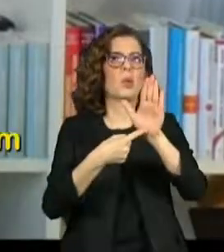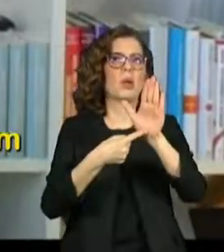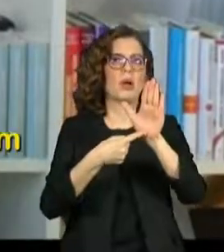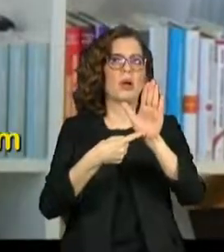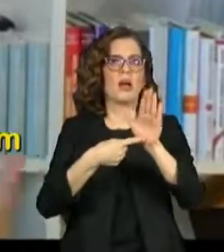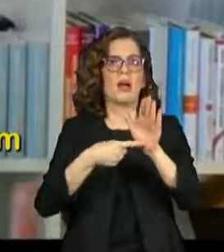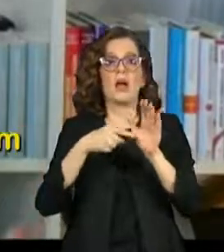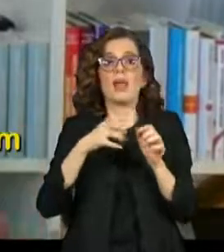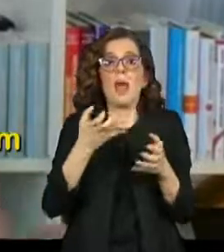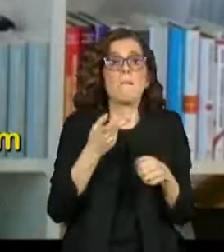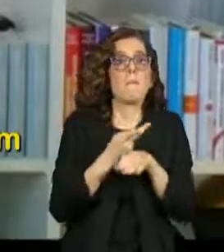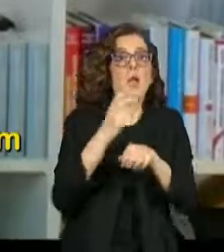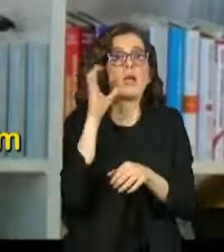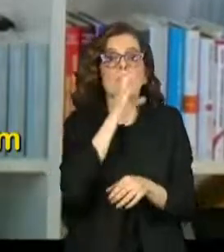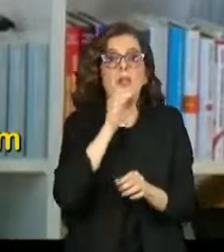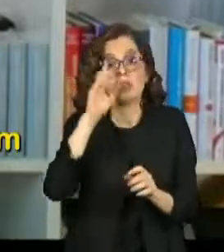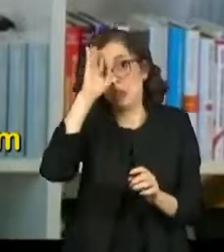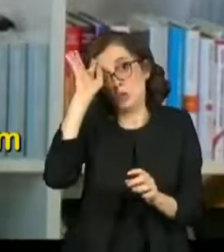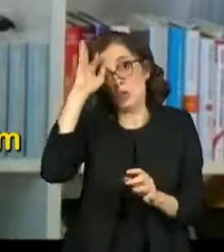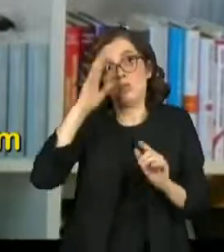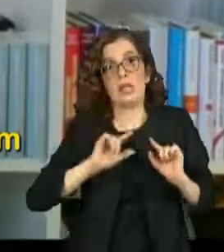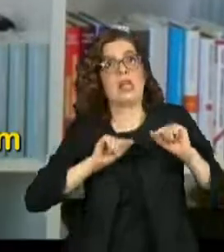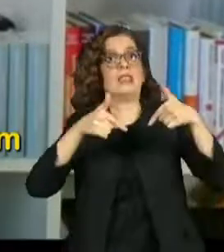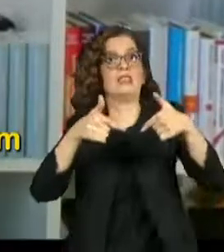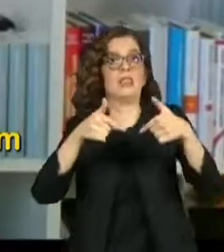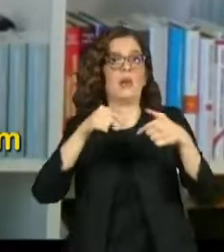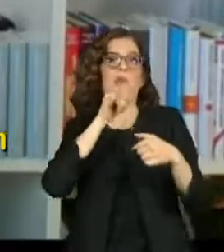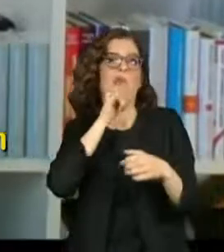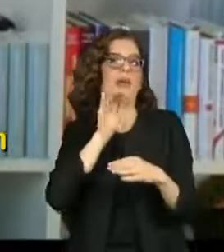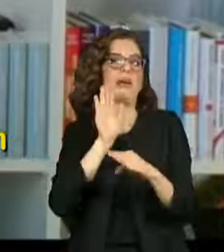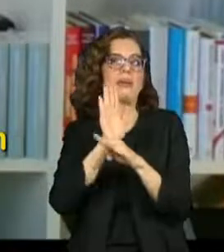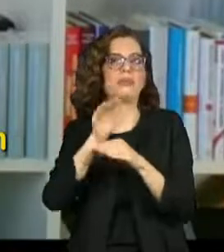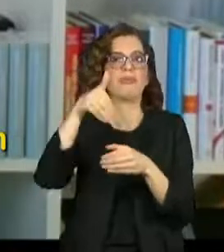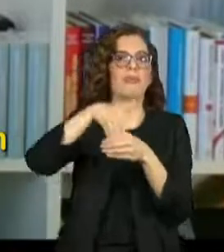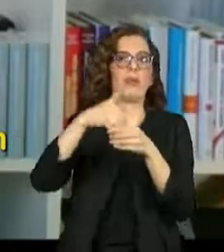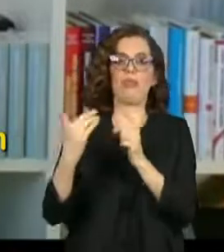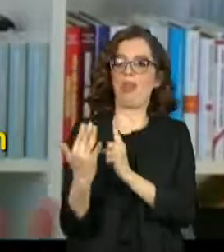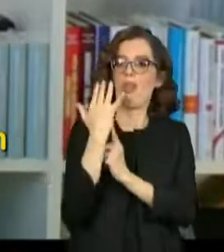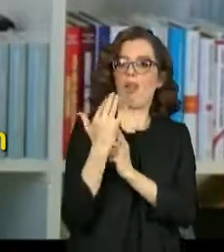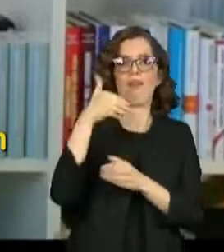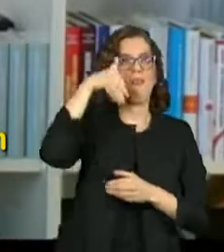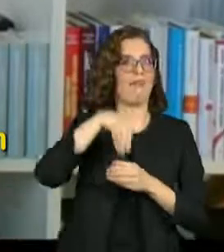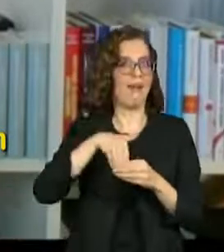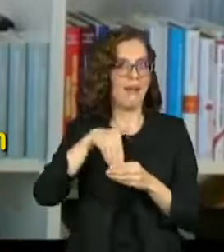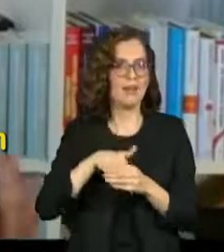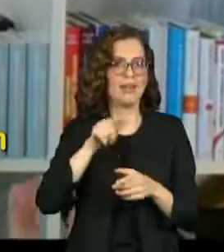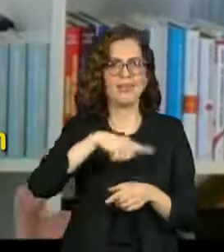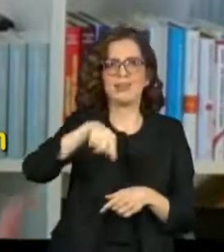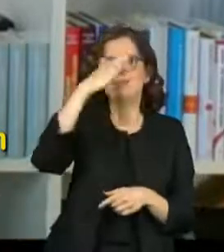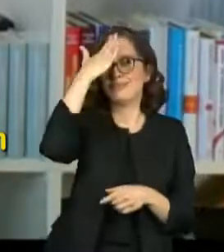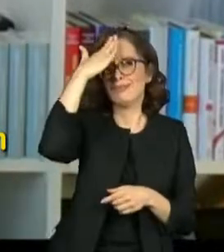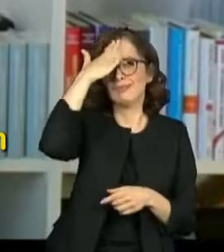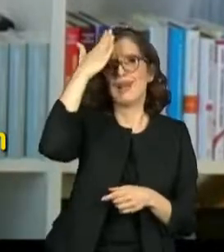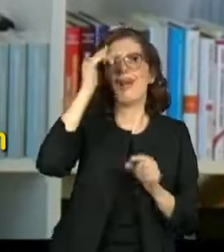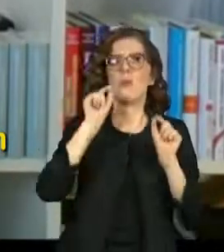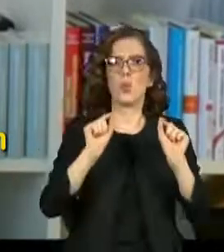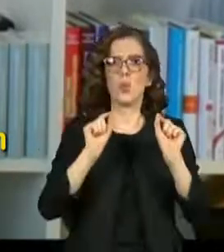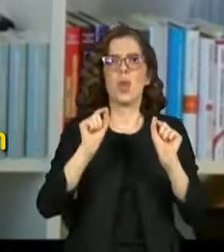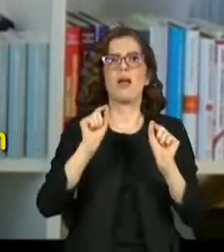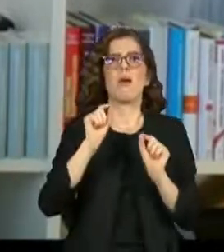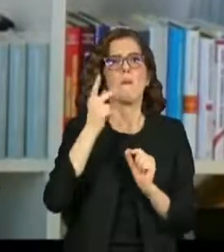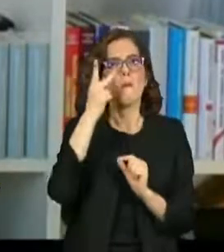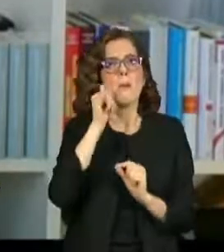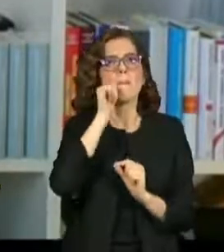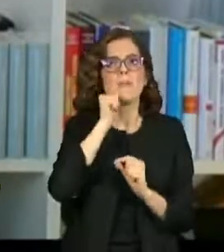-termistas, e então eles estão procurando for coisas que vão ajudar a win a próxima eleição. E eles pensam que, eles pensam obviamente caram sobre o